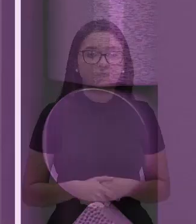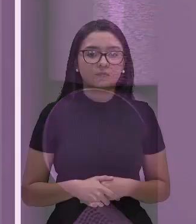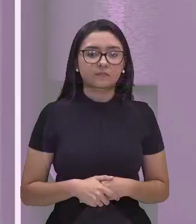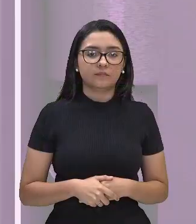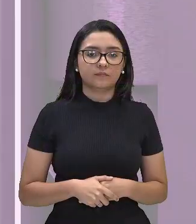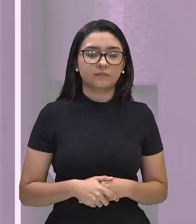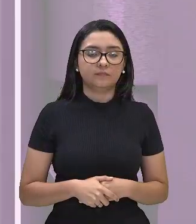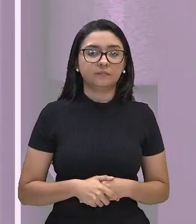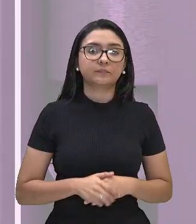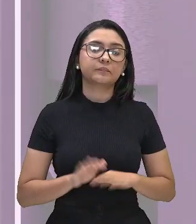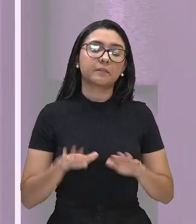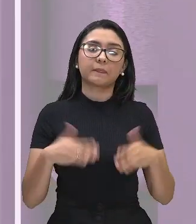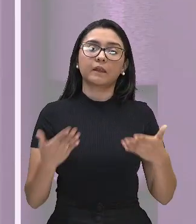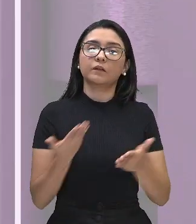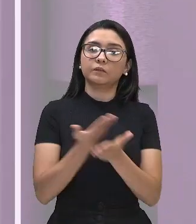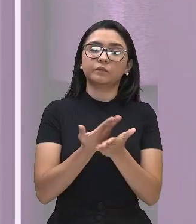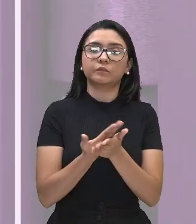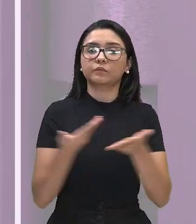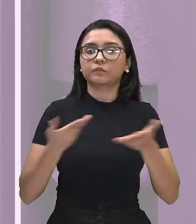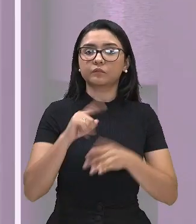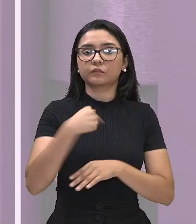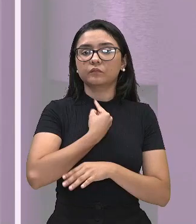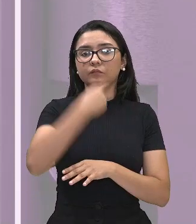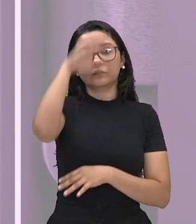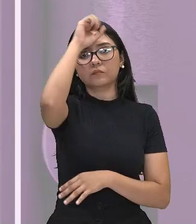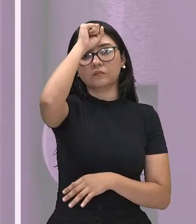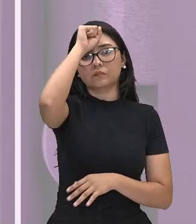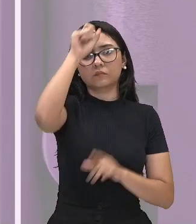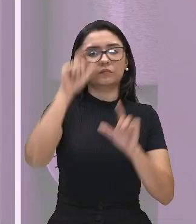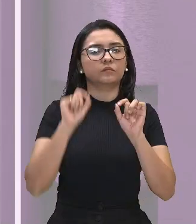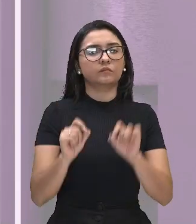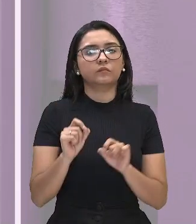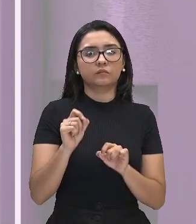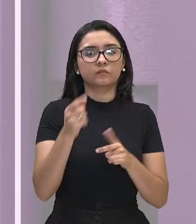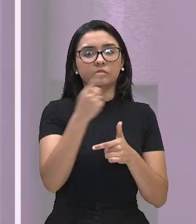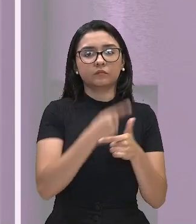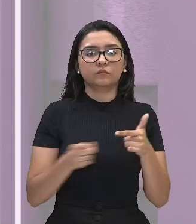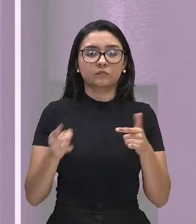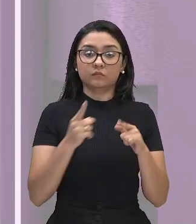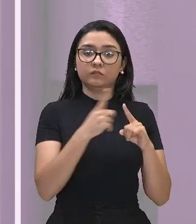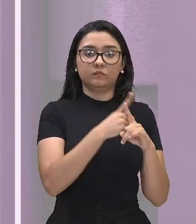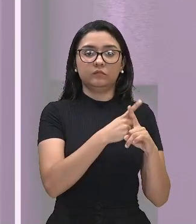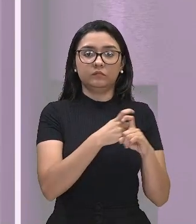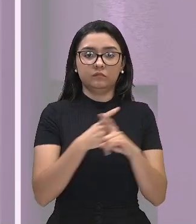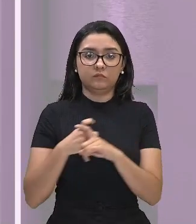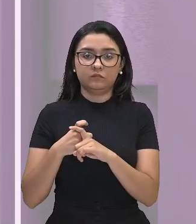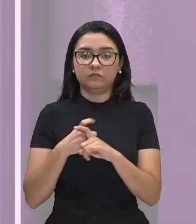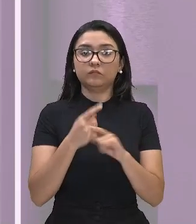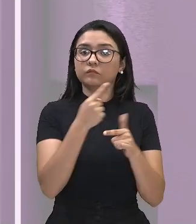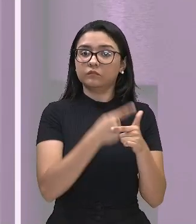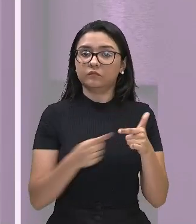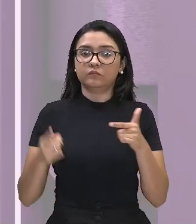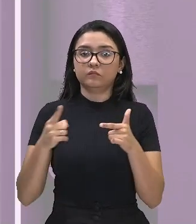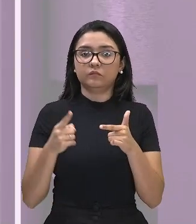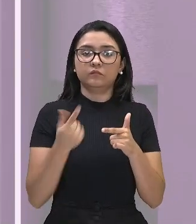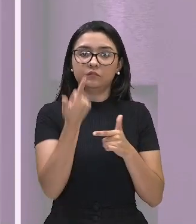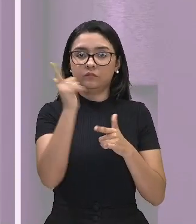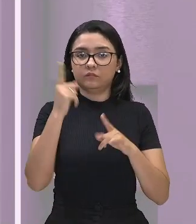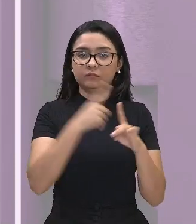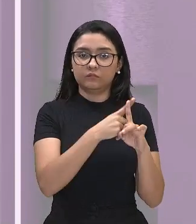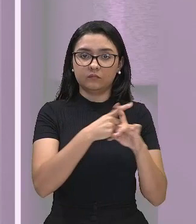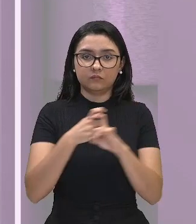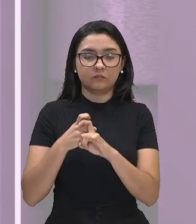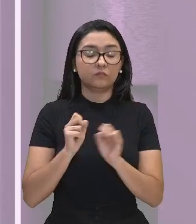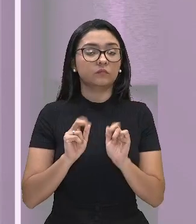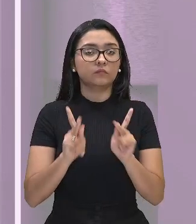E nesta aula nós vamos aprender a fazer a divisão de um polinômio por outro polinômio. Tudo